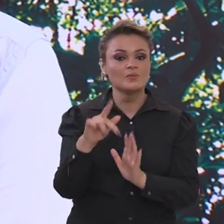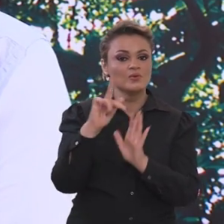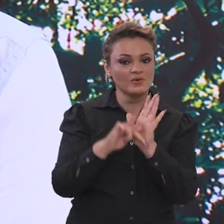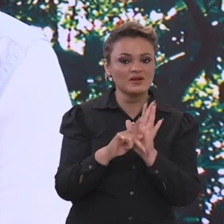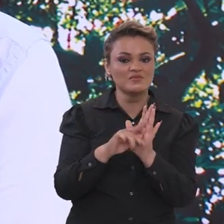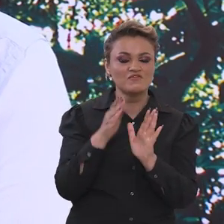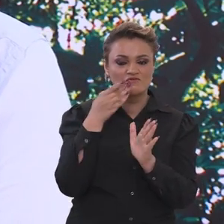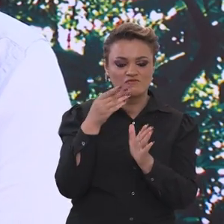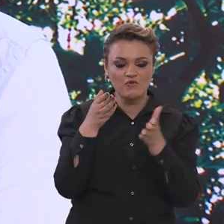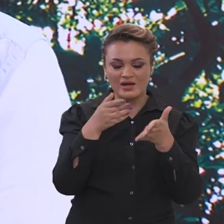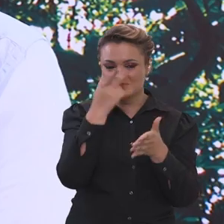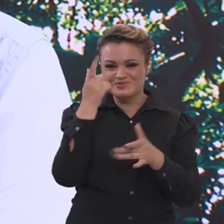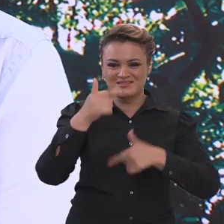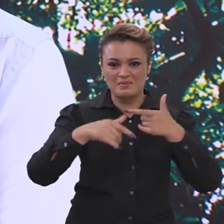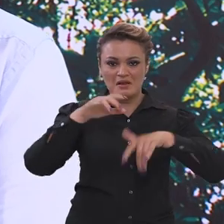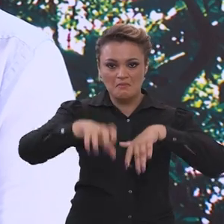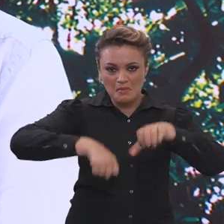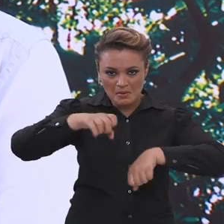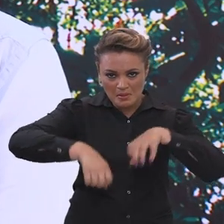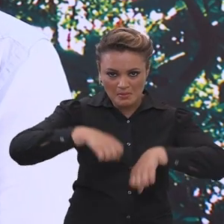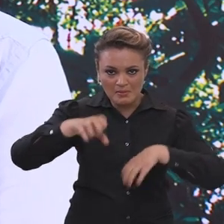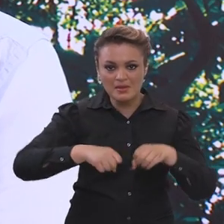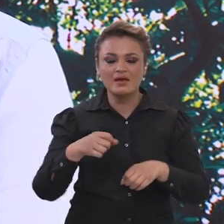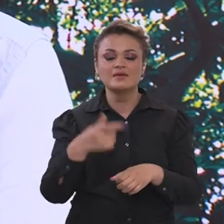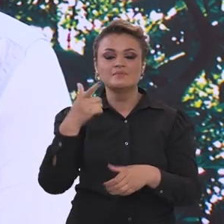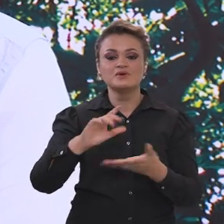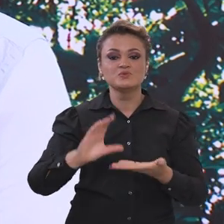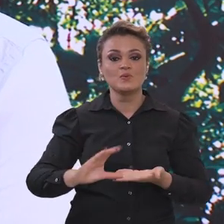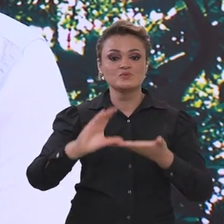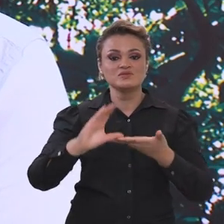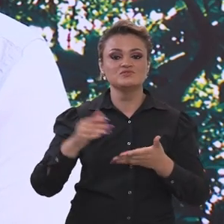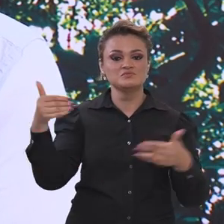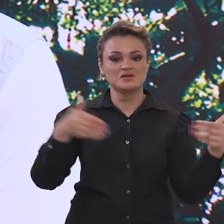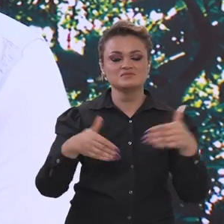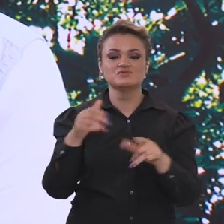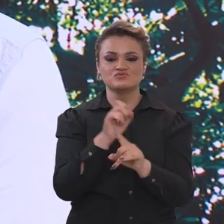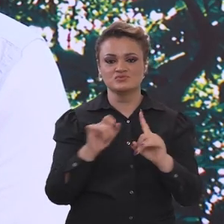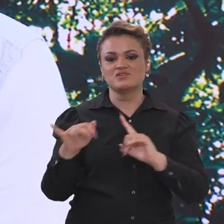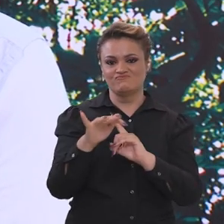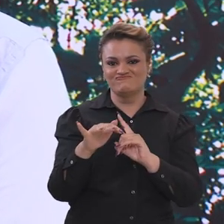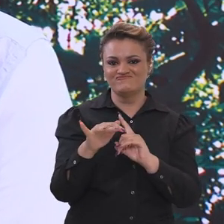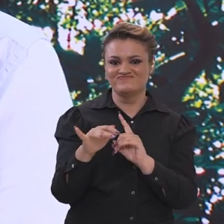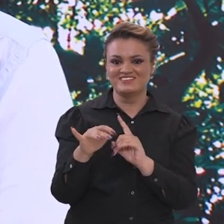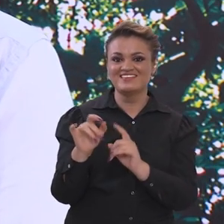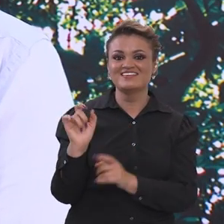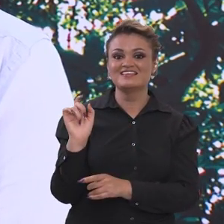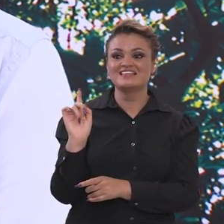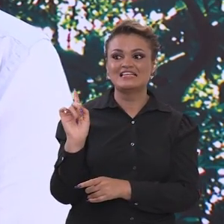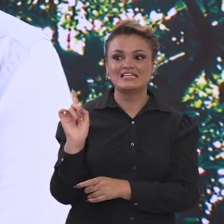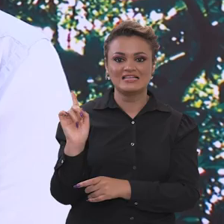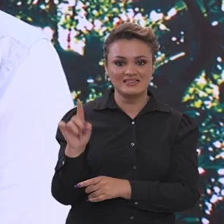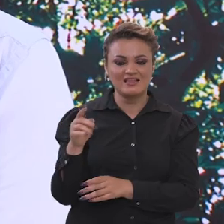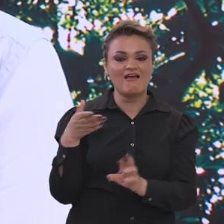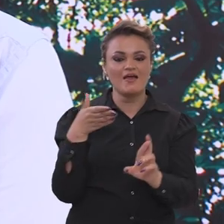programa Procatadores e criou o Conselho Nacional de Participação Social, com